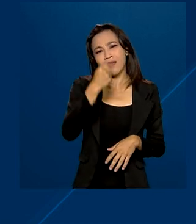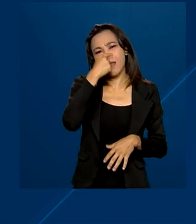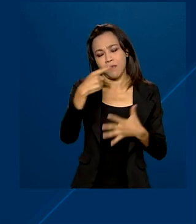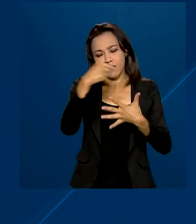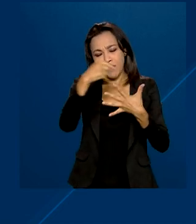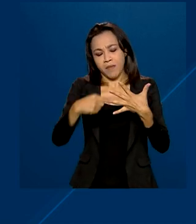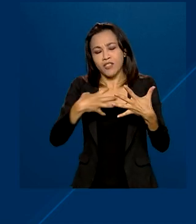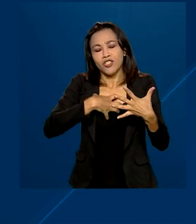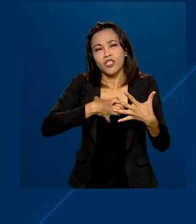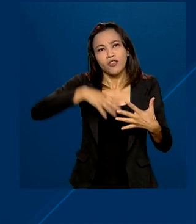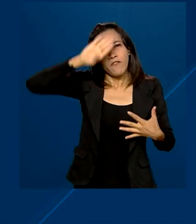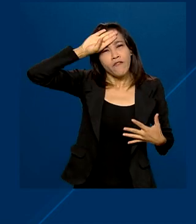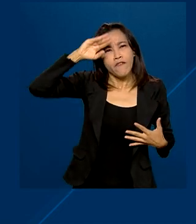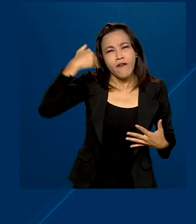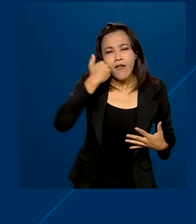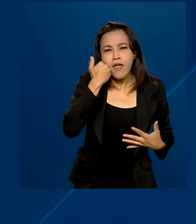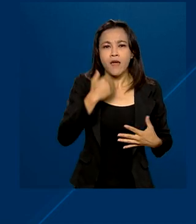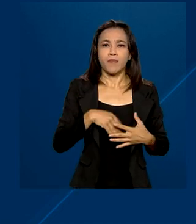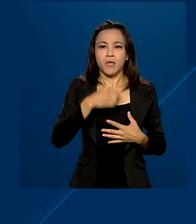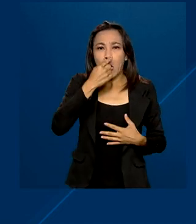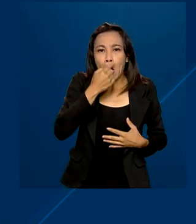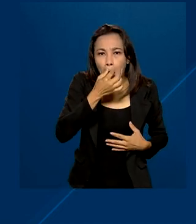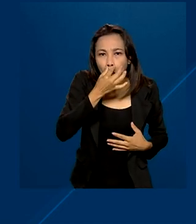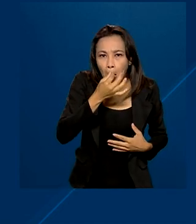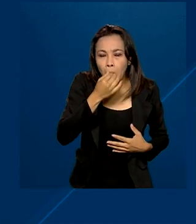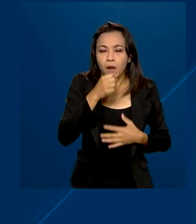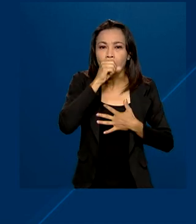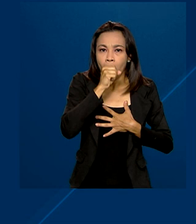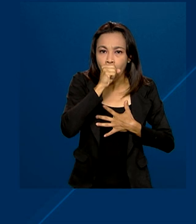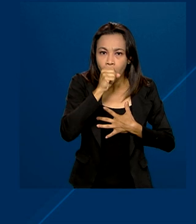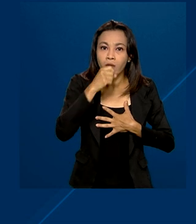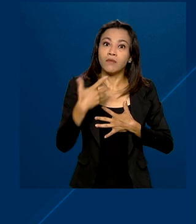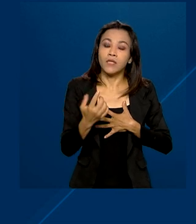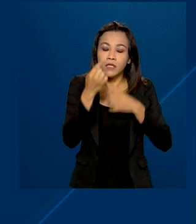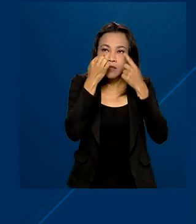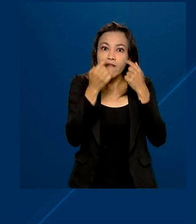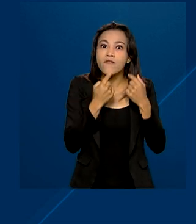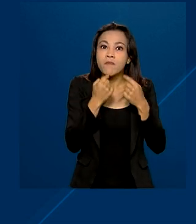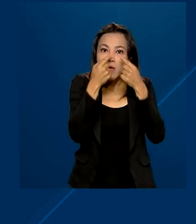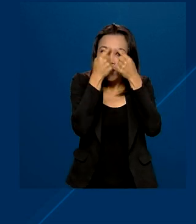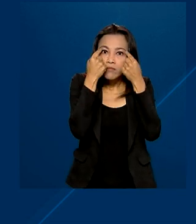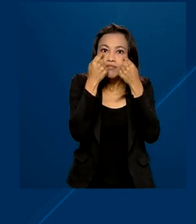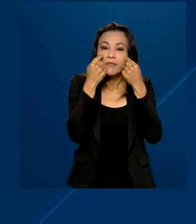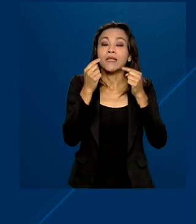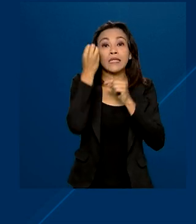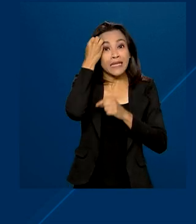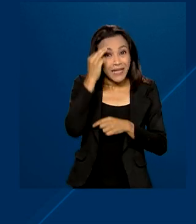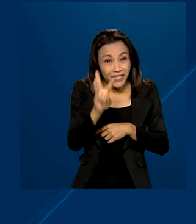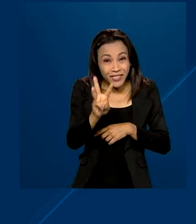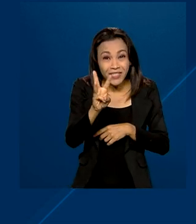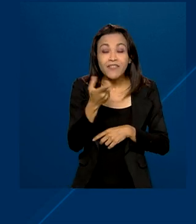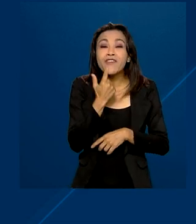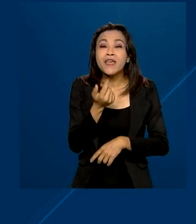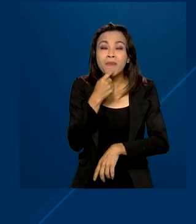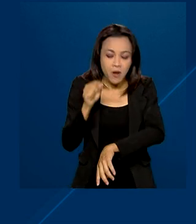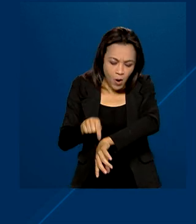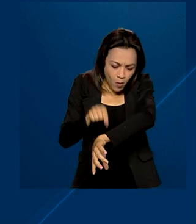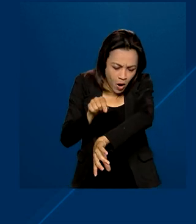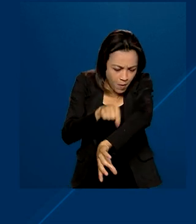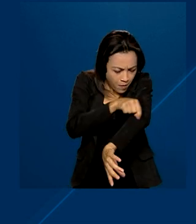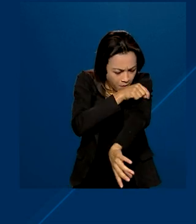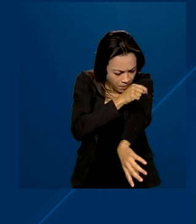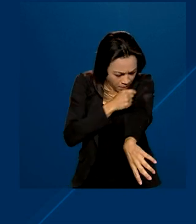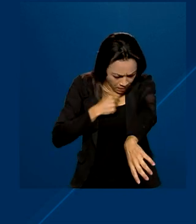febre alta, coriza, tosse e conjuntivite. Depois de 3 dias, aparecem manchinhas vermelhas pelo